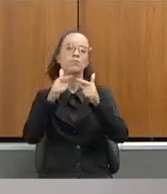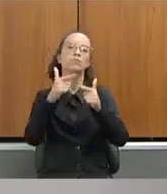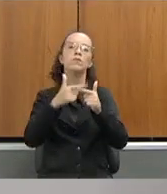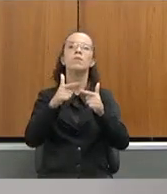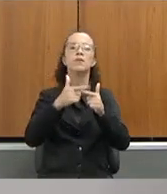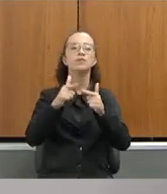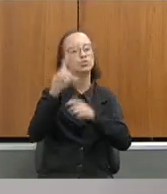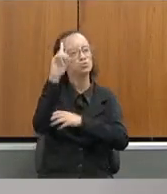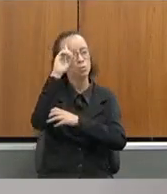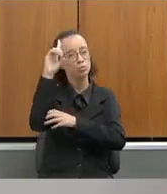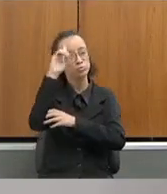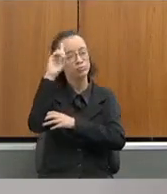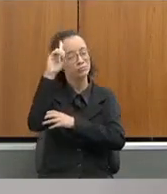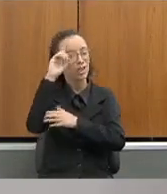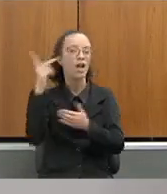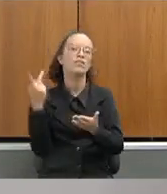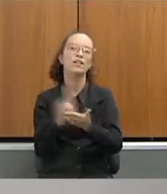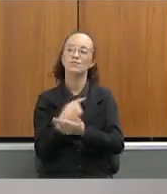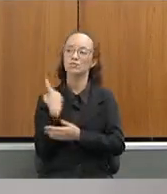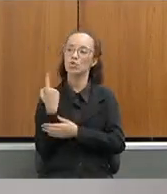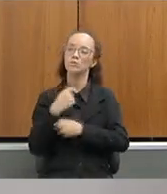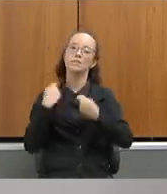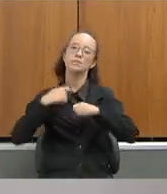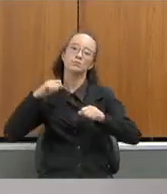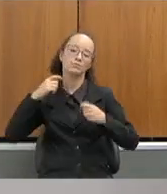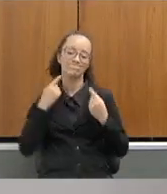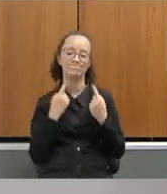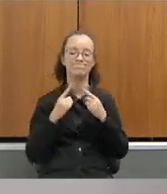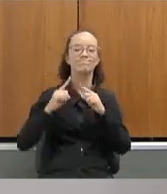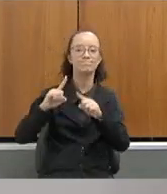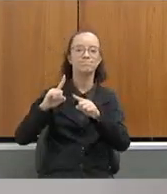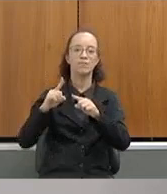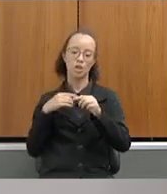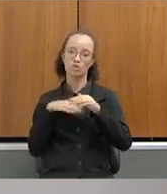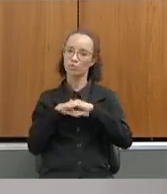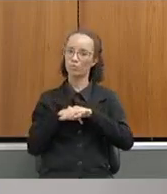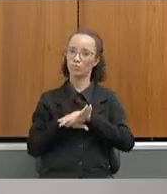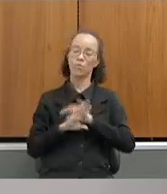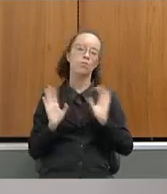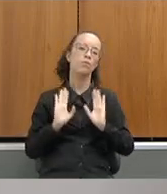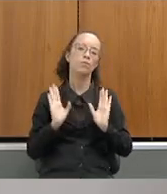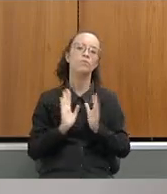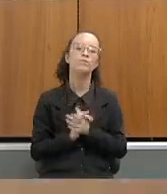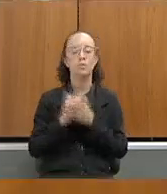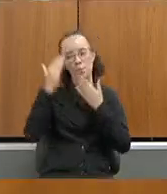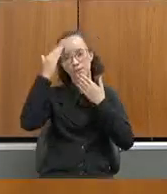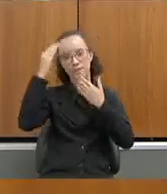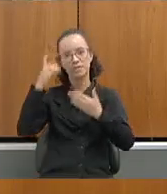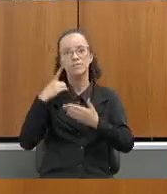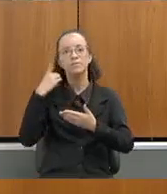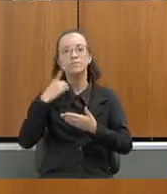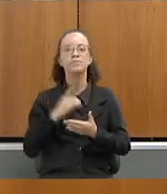rotineiros na nossa rede. Nós sabemos que nós temos que enfrentar isso sem jogar para debaixo do tapete. Obrigado, deputada.